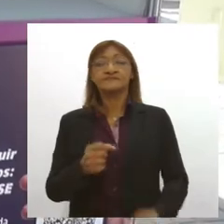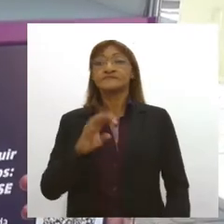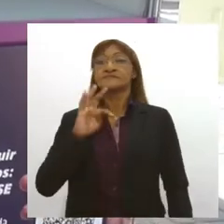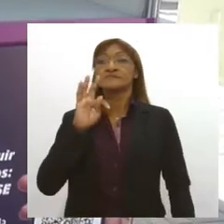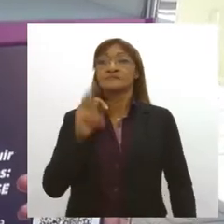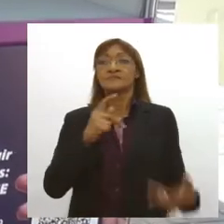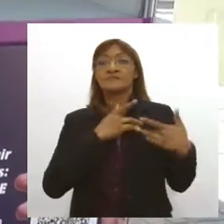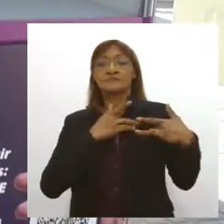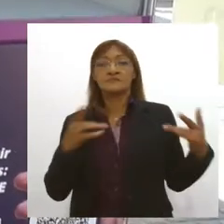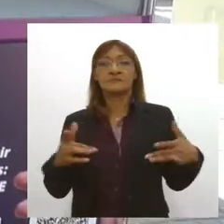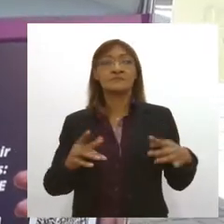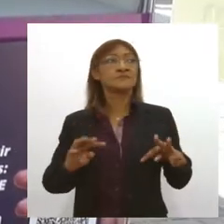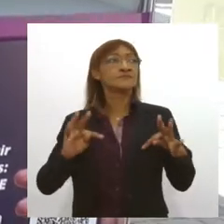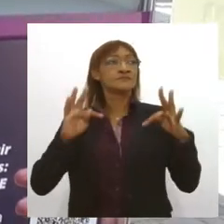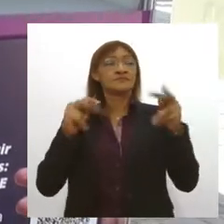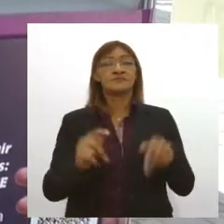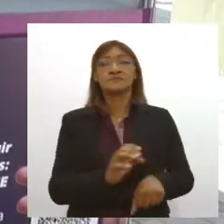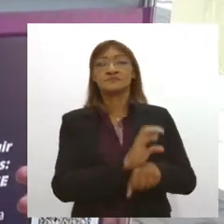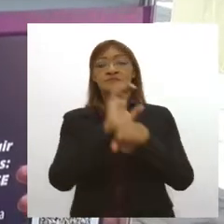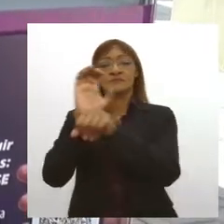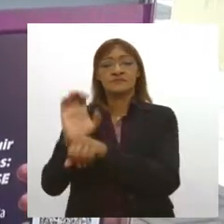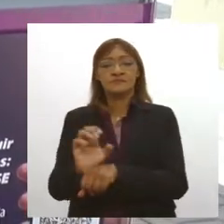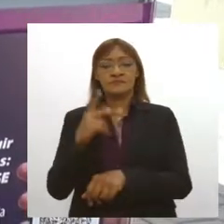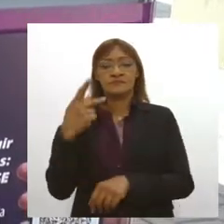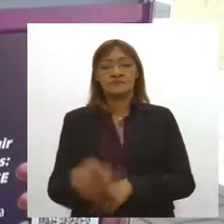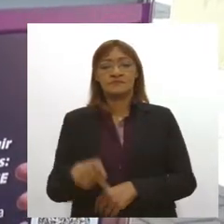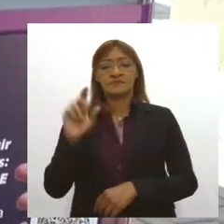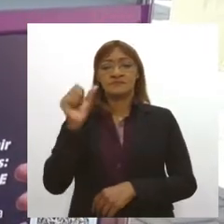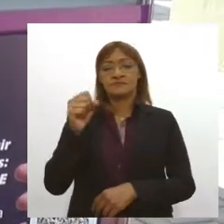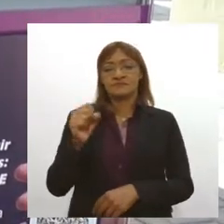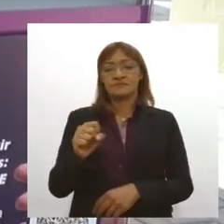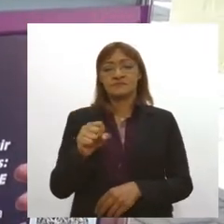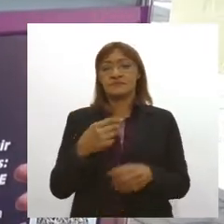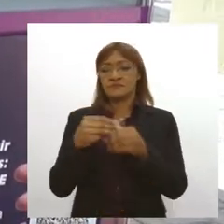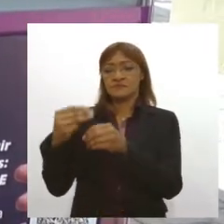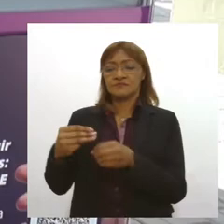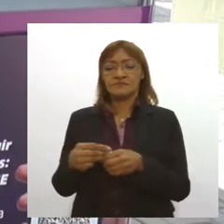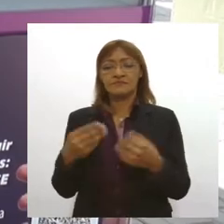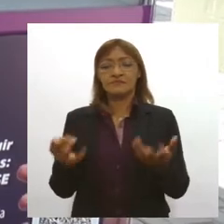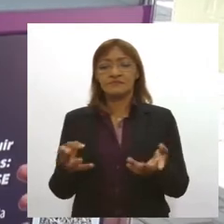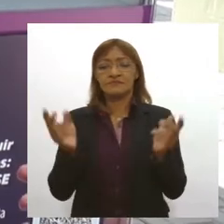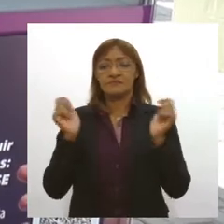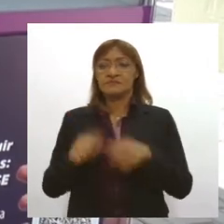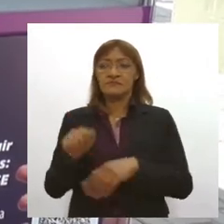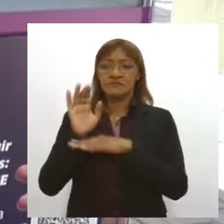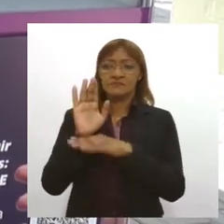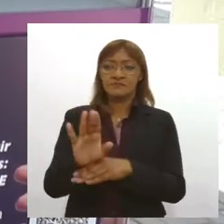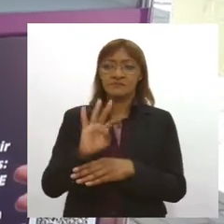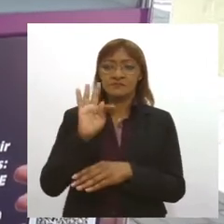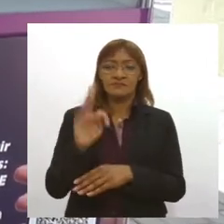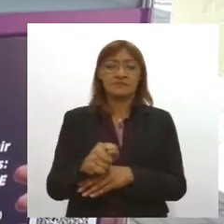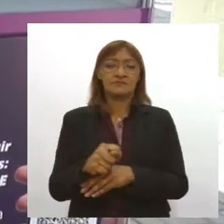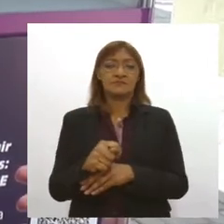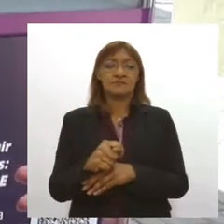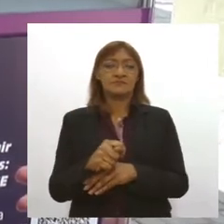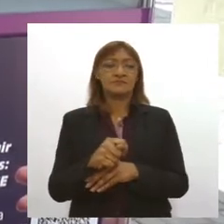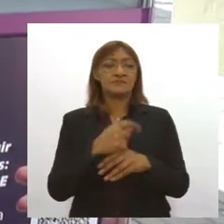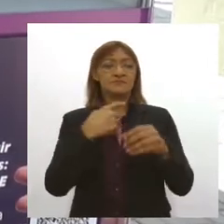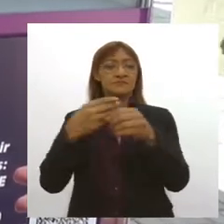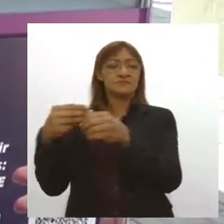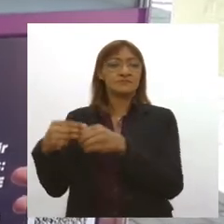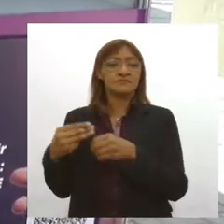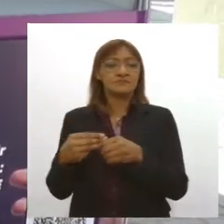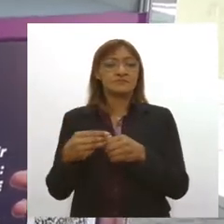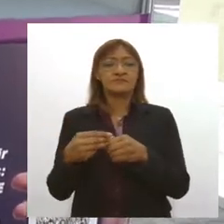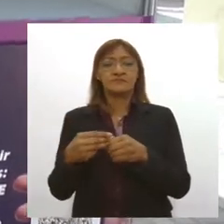se estender por todo o estado de Sergipe, e que a gente efetivamente consiga também atender a todos esses municípios com o auxílio das